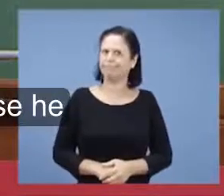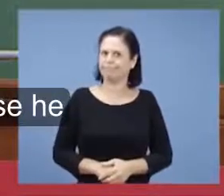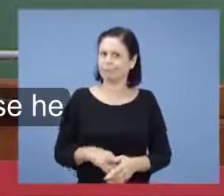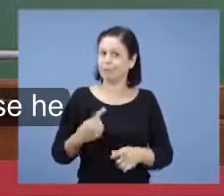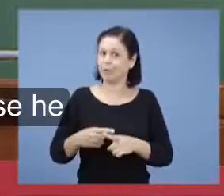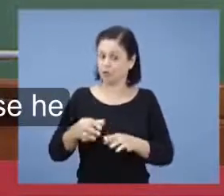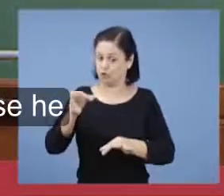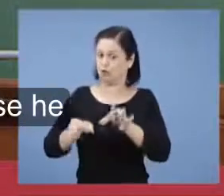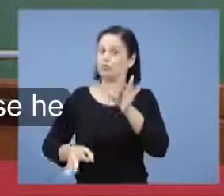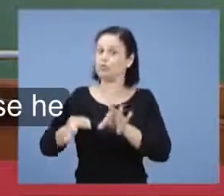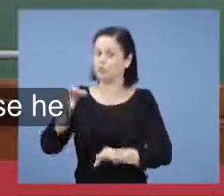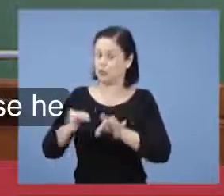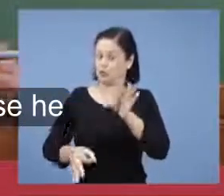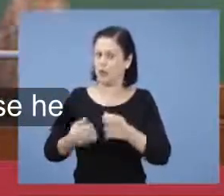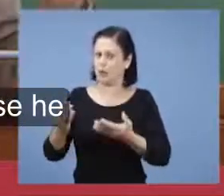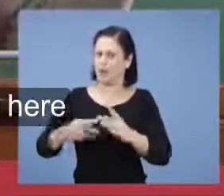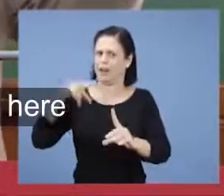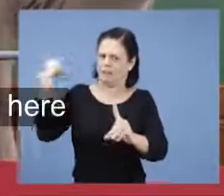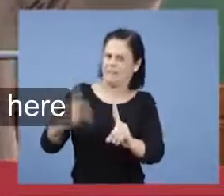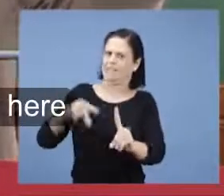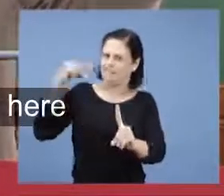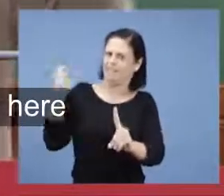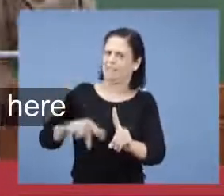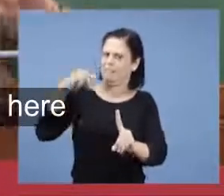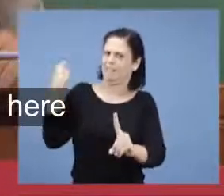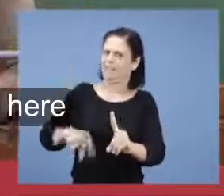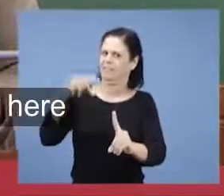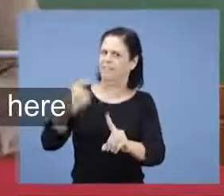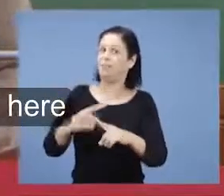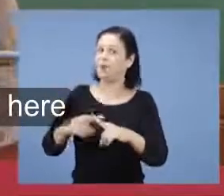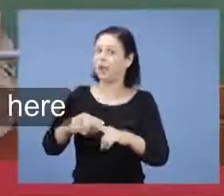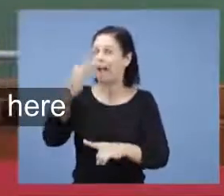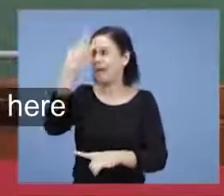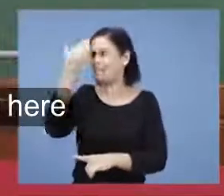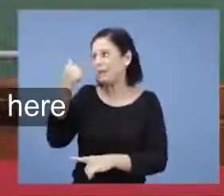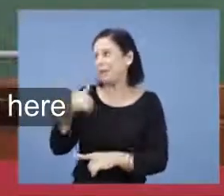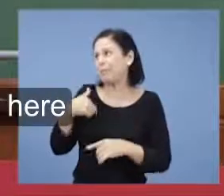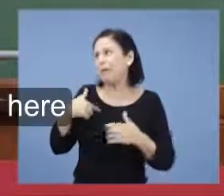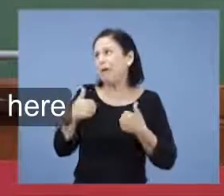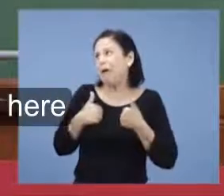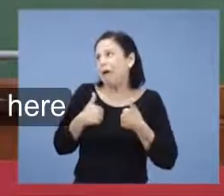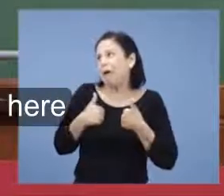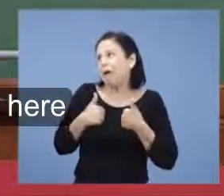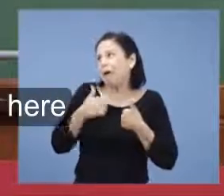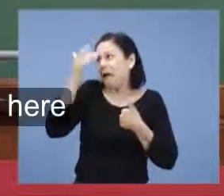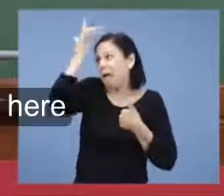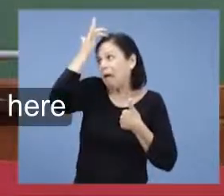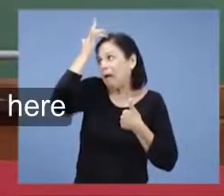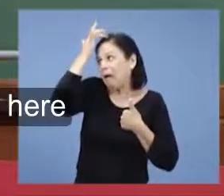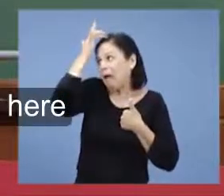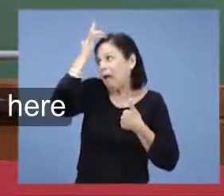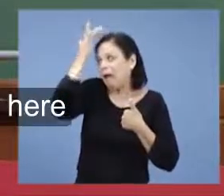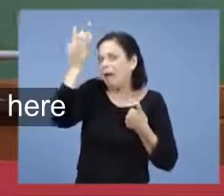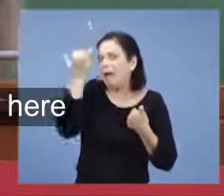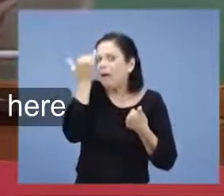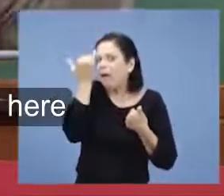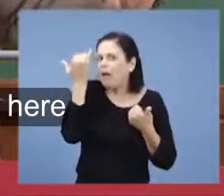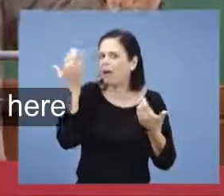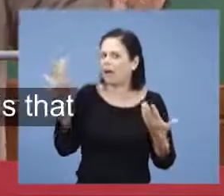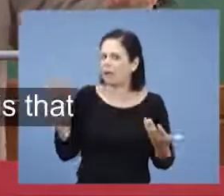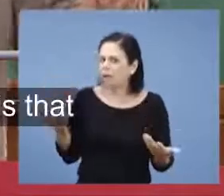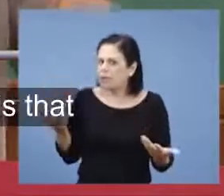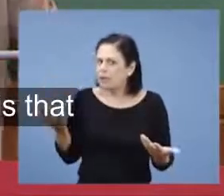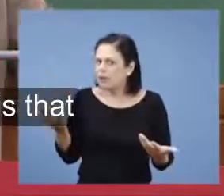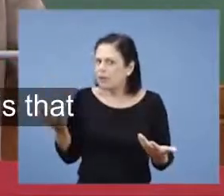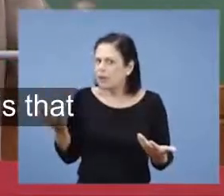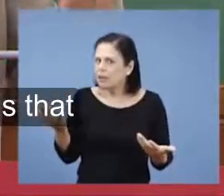Por que muitos açoites? Porque ele sabia e não fez. Aí o que que ele... Lá, ele disse, pois é. Eu estou